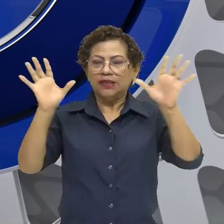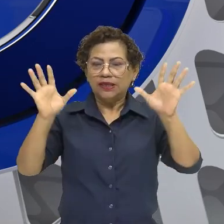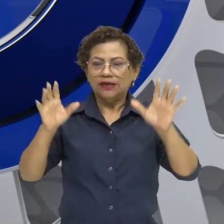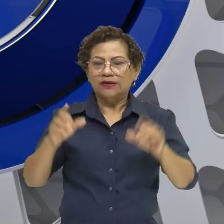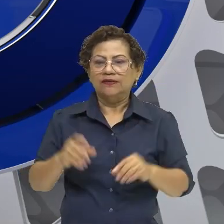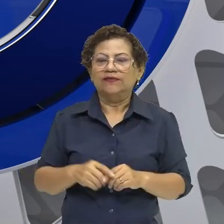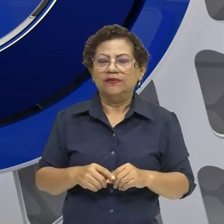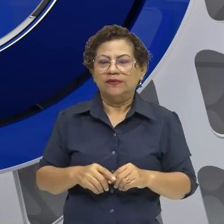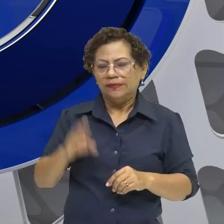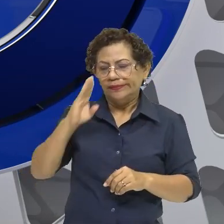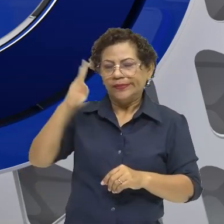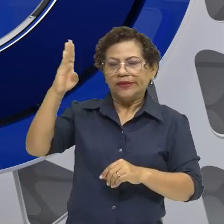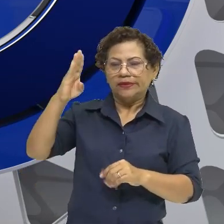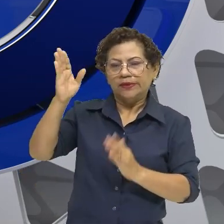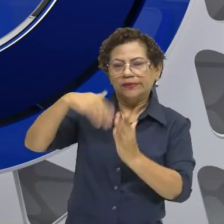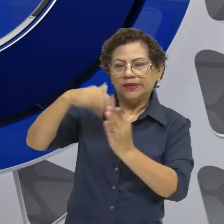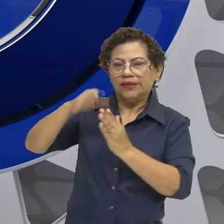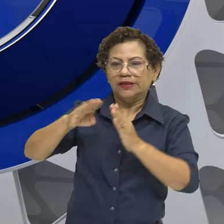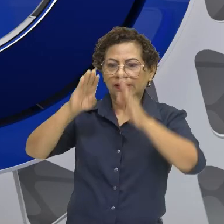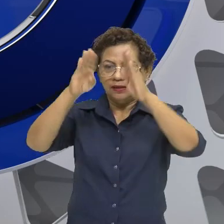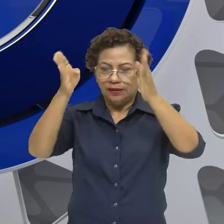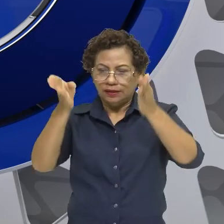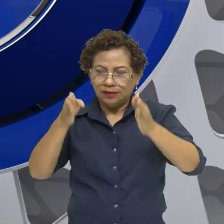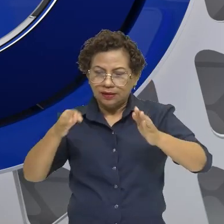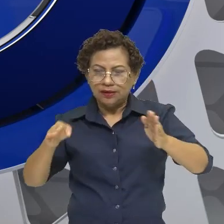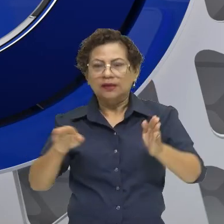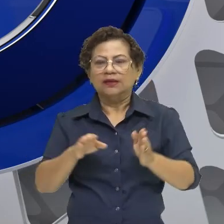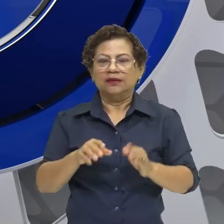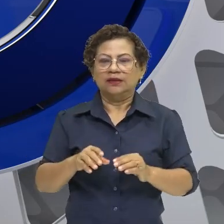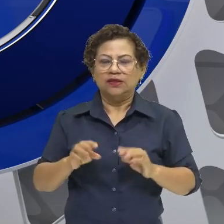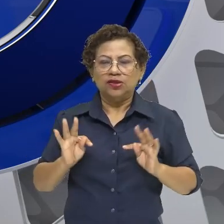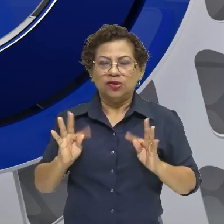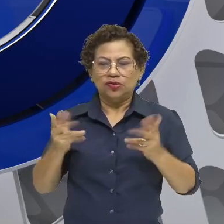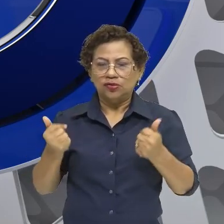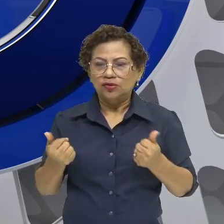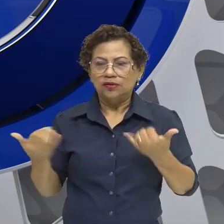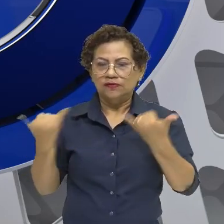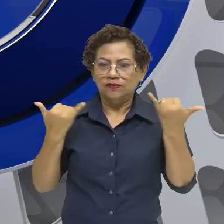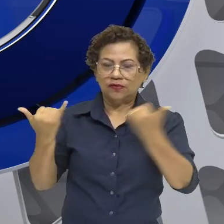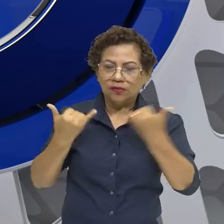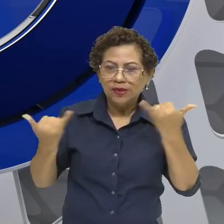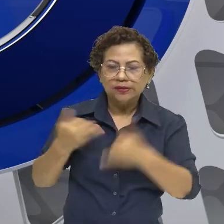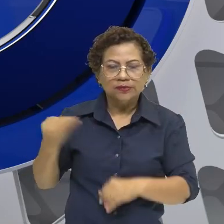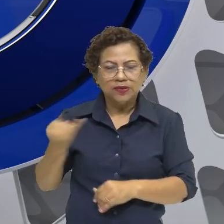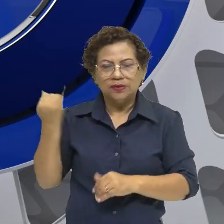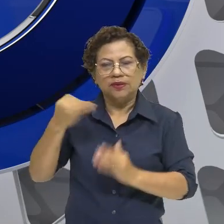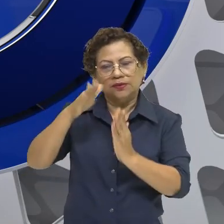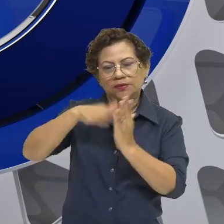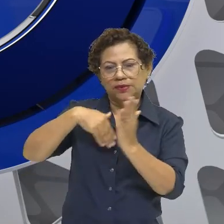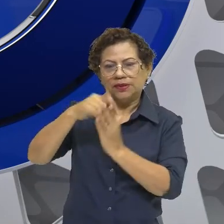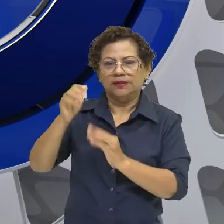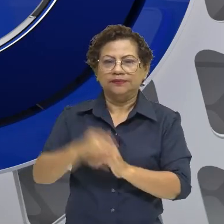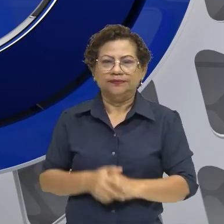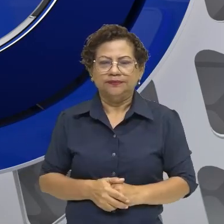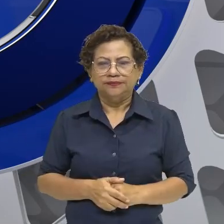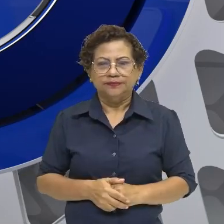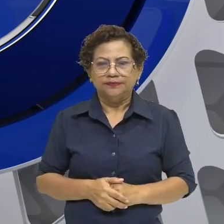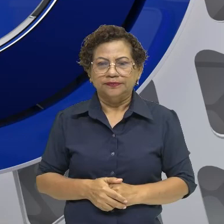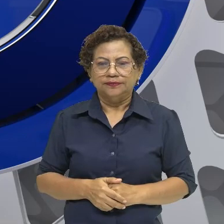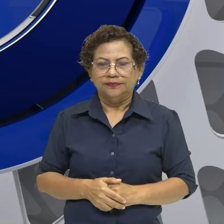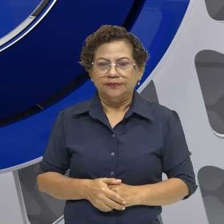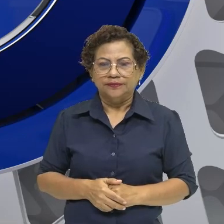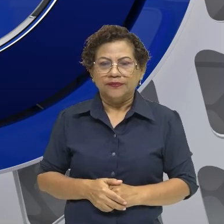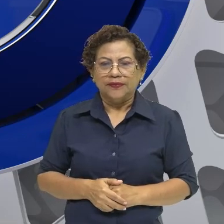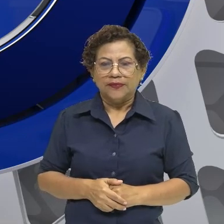volutas, carrega de informações toda a sua criação. A dramaticidade vai estar presente